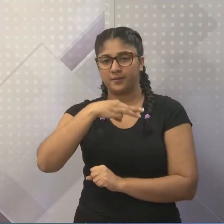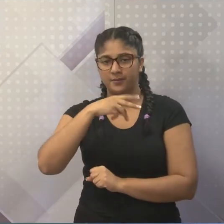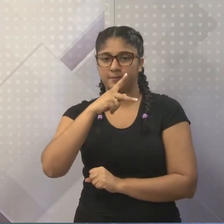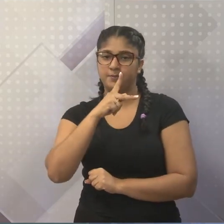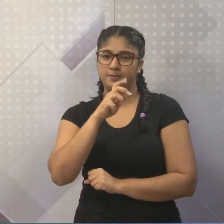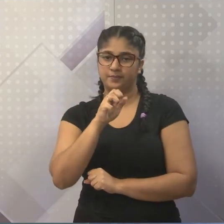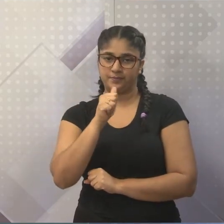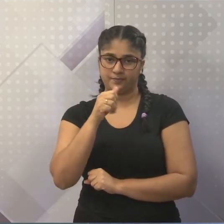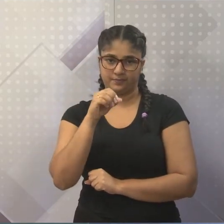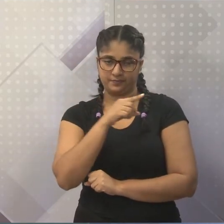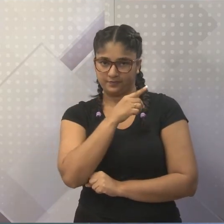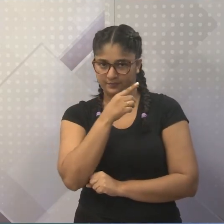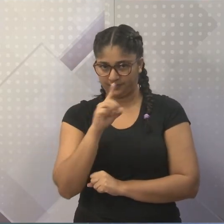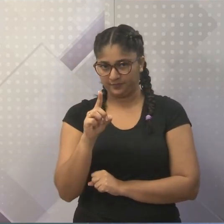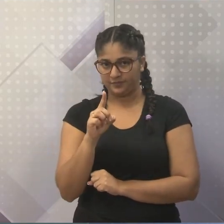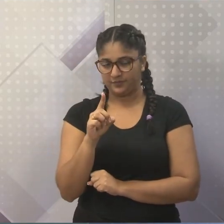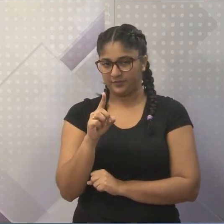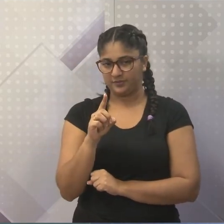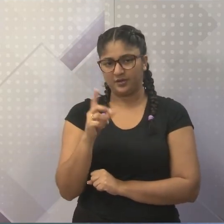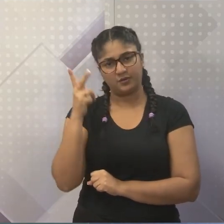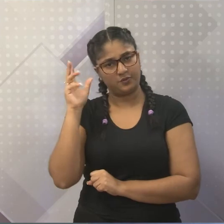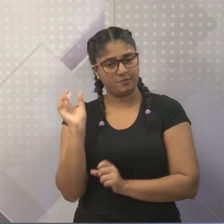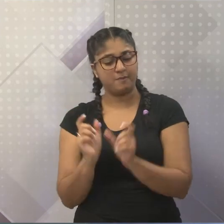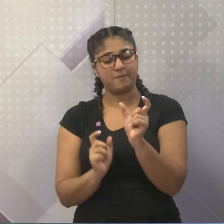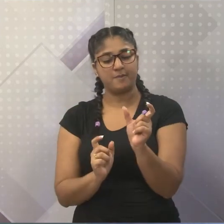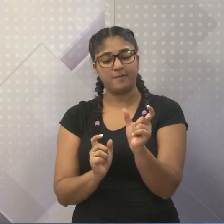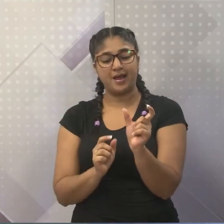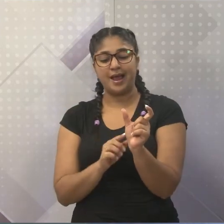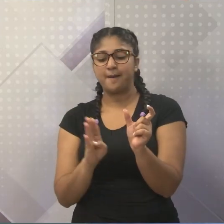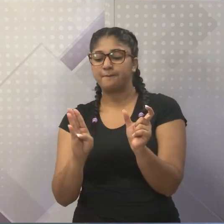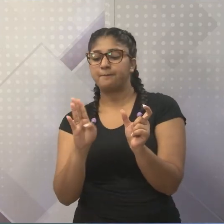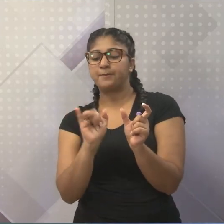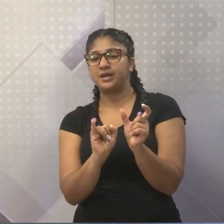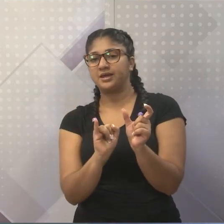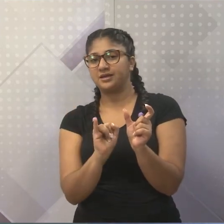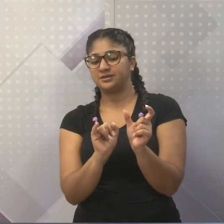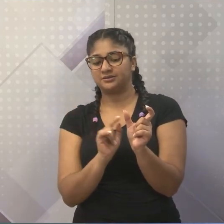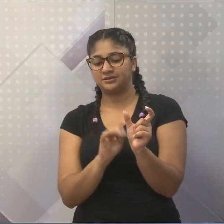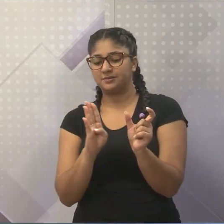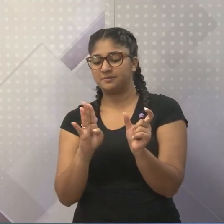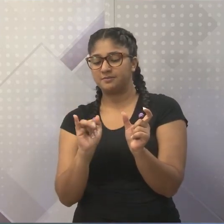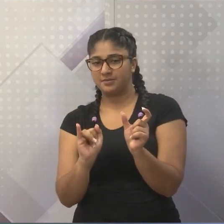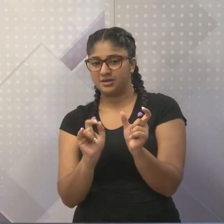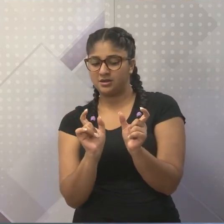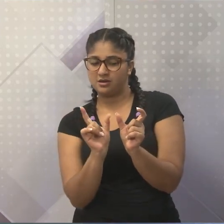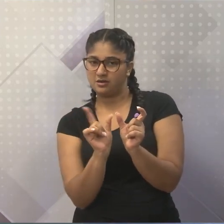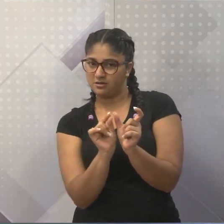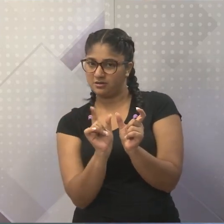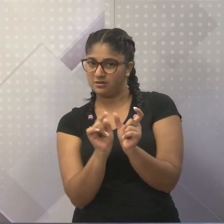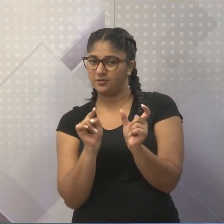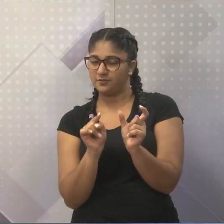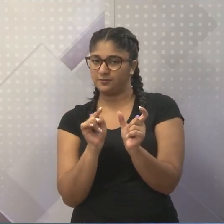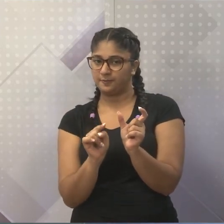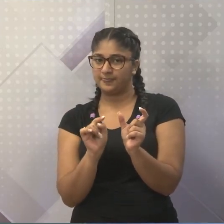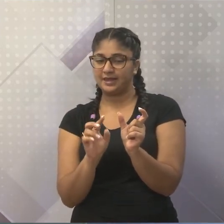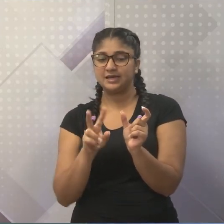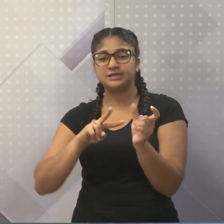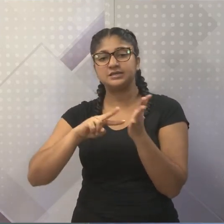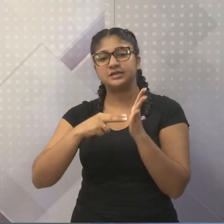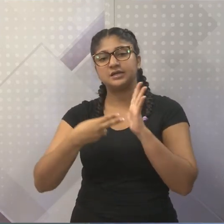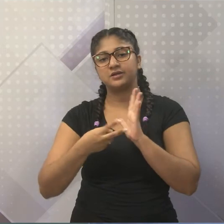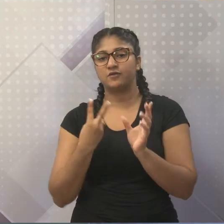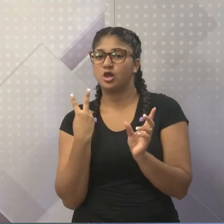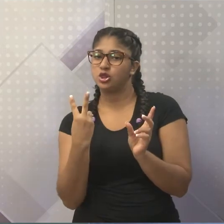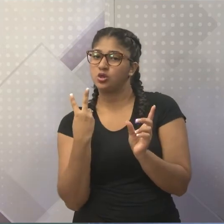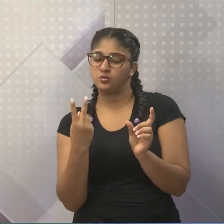como nós vimos agora no Verdão. Mas quando eu digo bicampeão, esse bi que é um prefixo, que significa dois, os